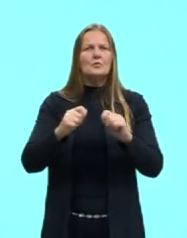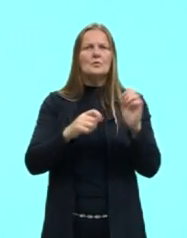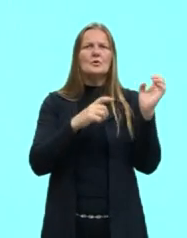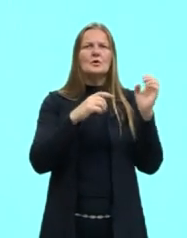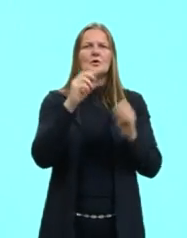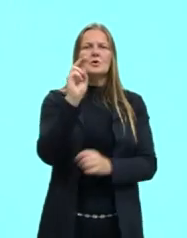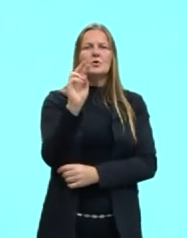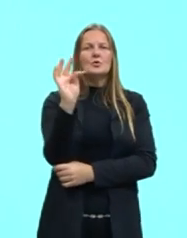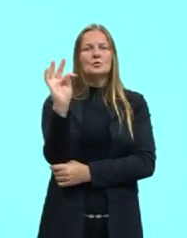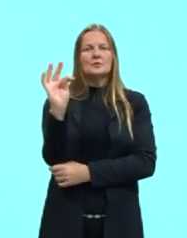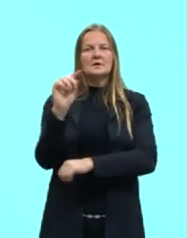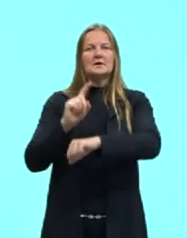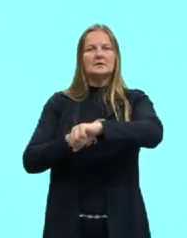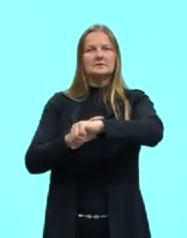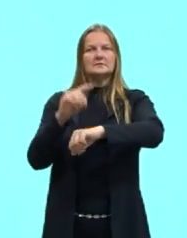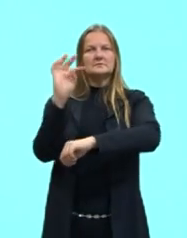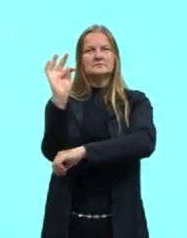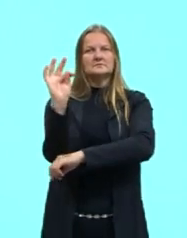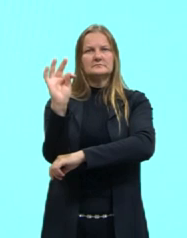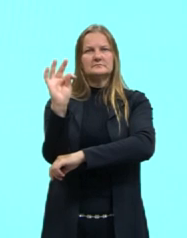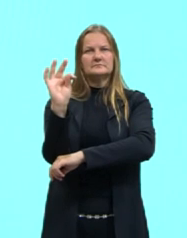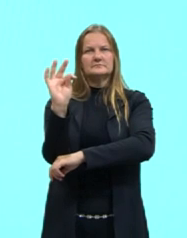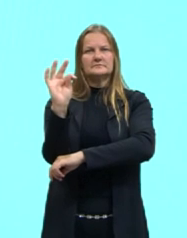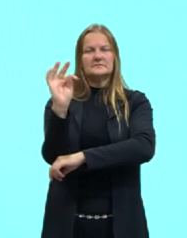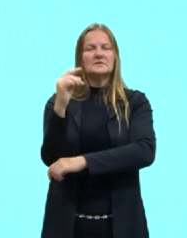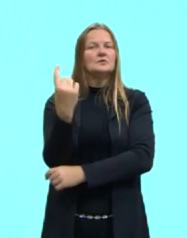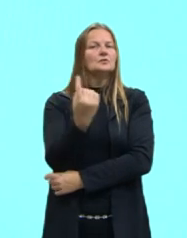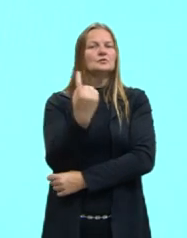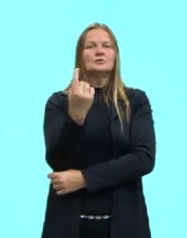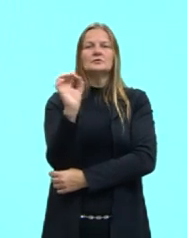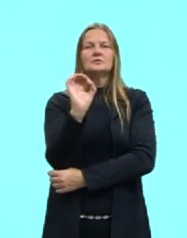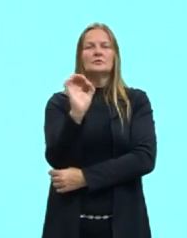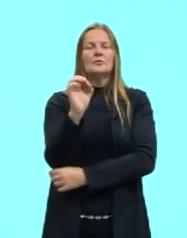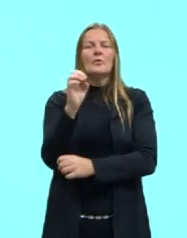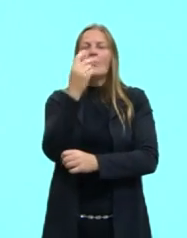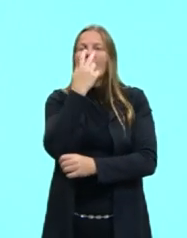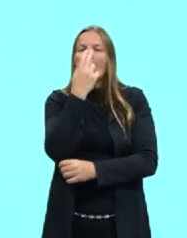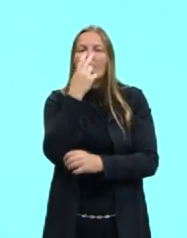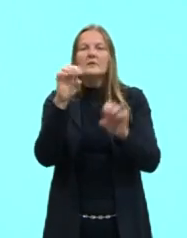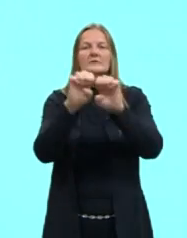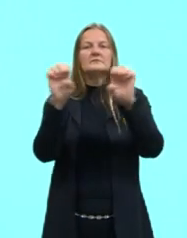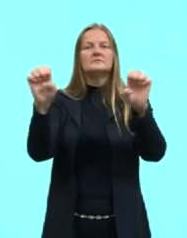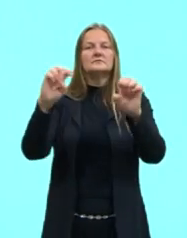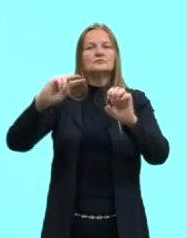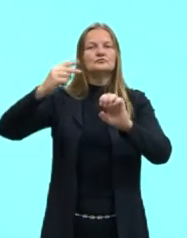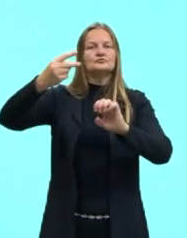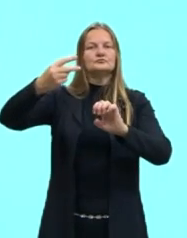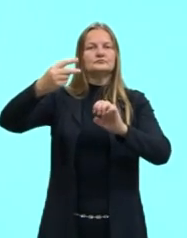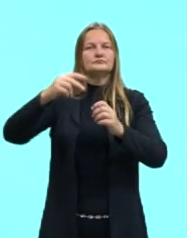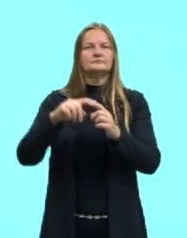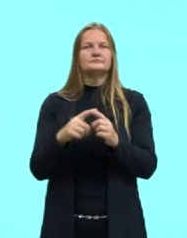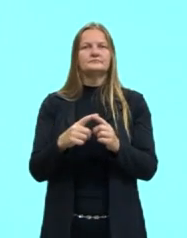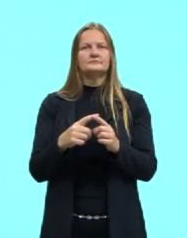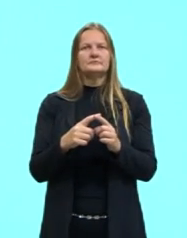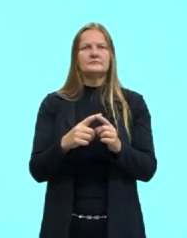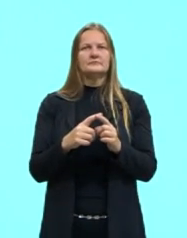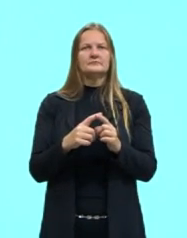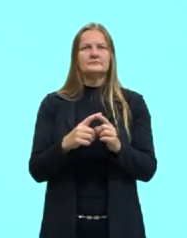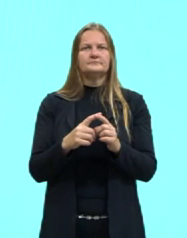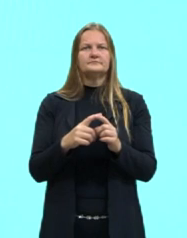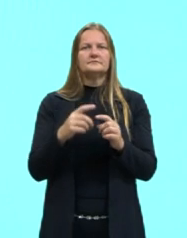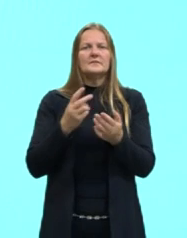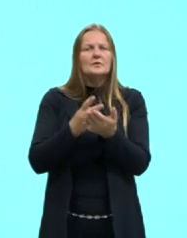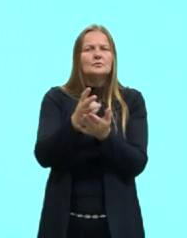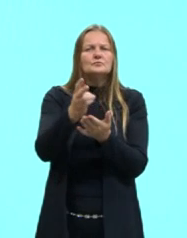T aqui, sozinho, tá? Sempre bem parecido com a equação de segundo grau. E aqui a gente tem uma